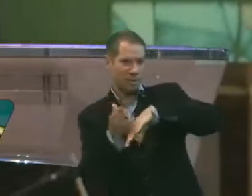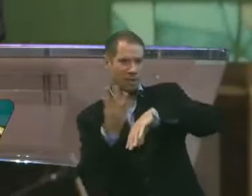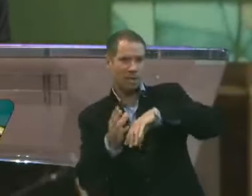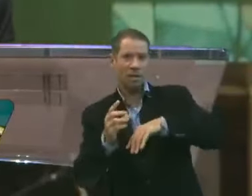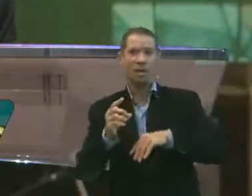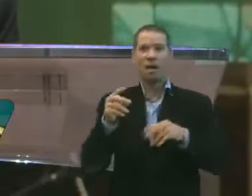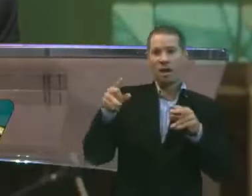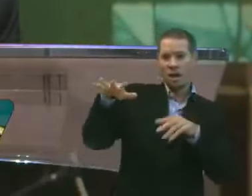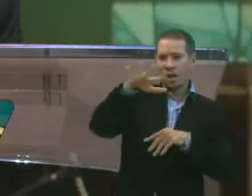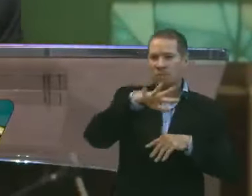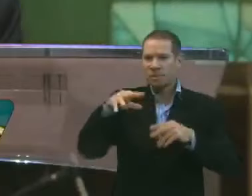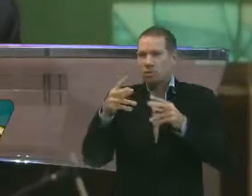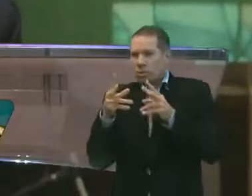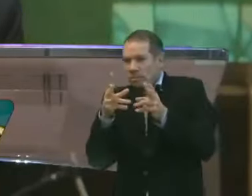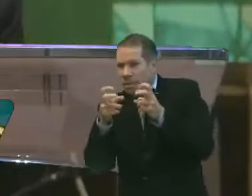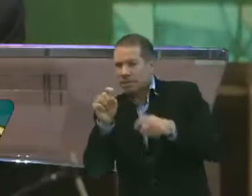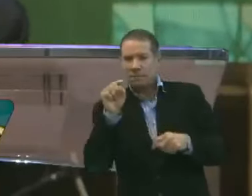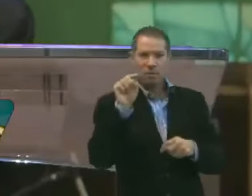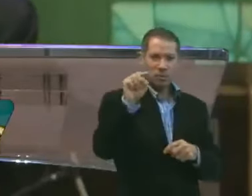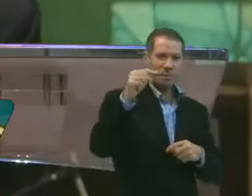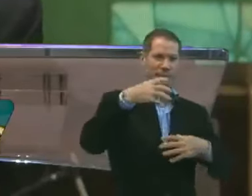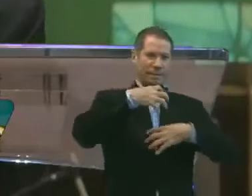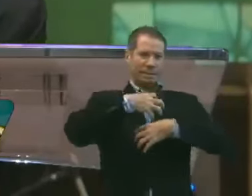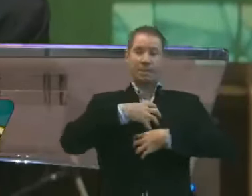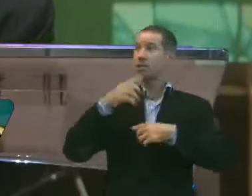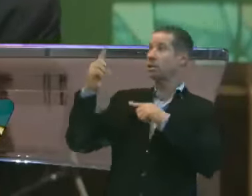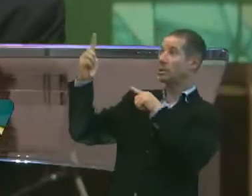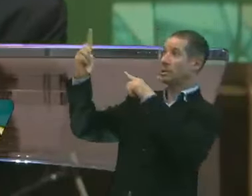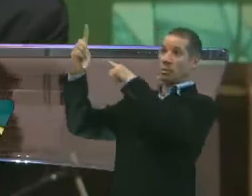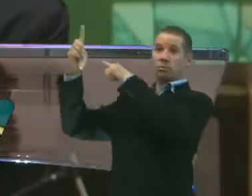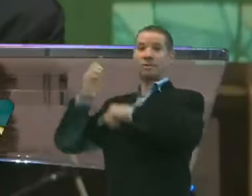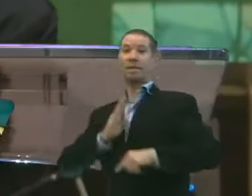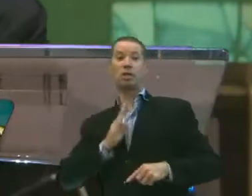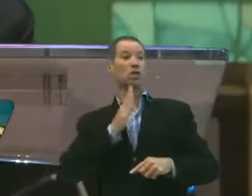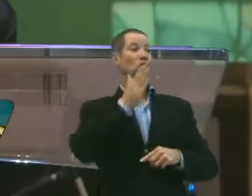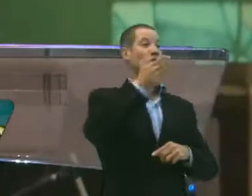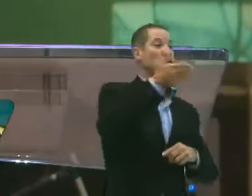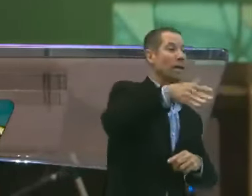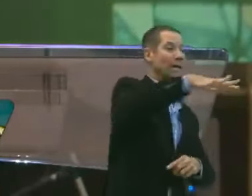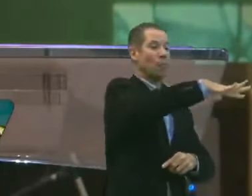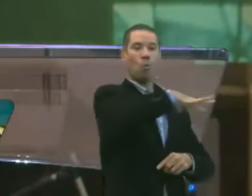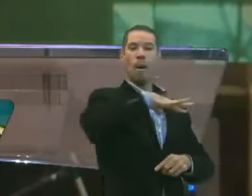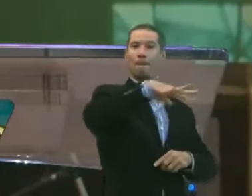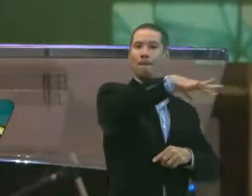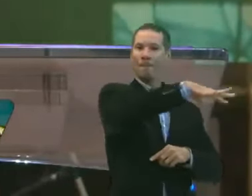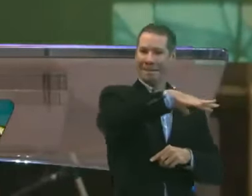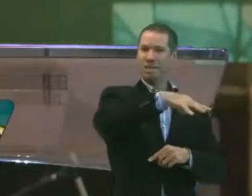As pessoas sentem Deus quando você chega em algum ambiente.